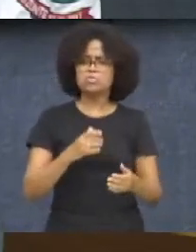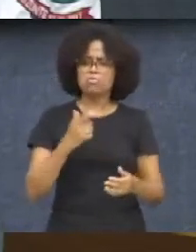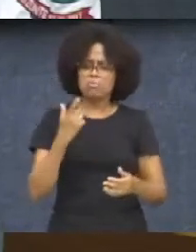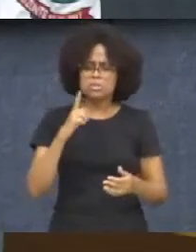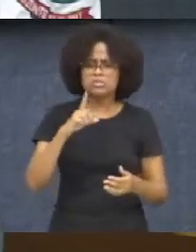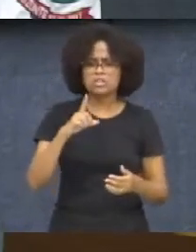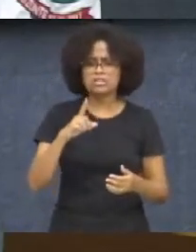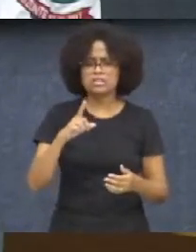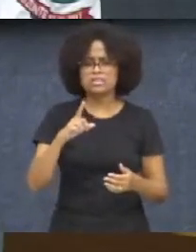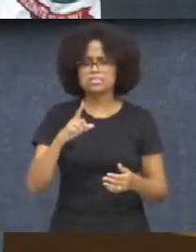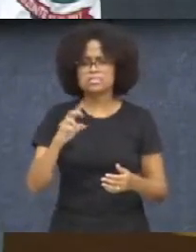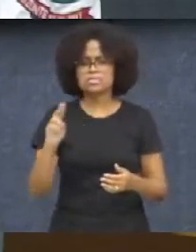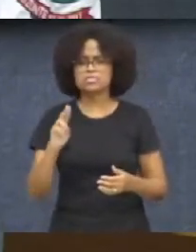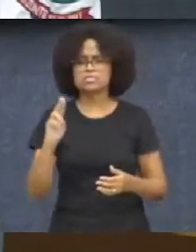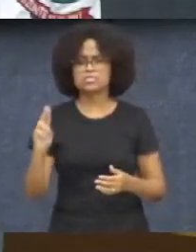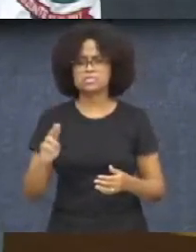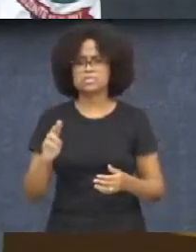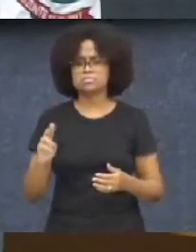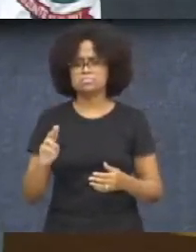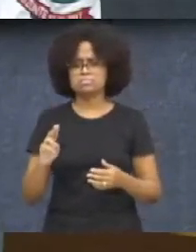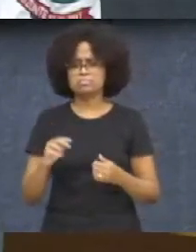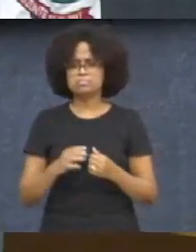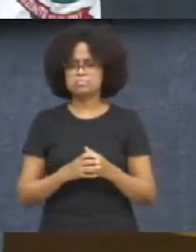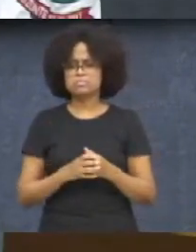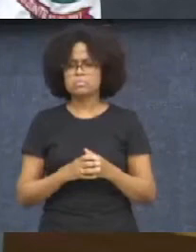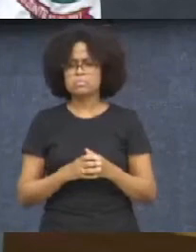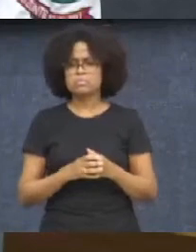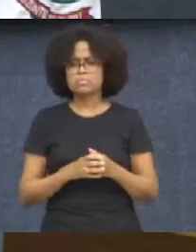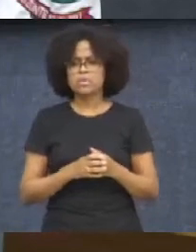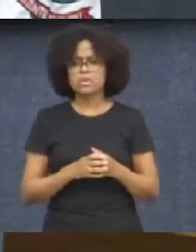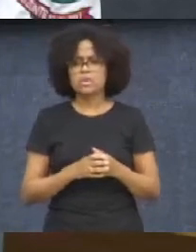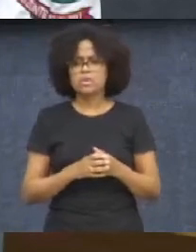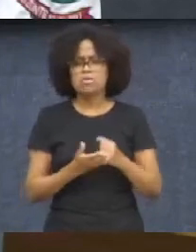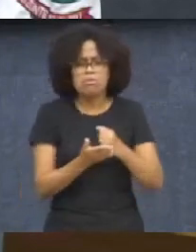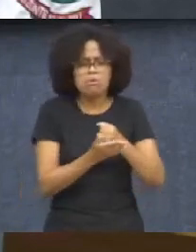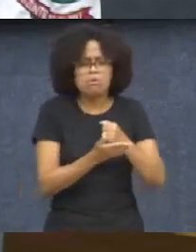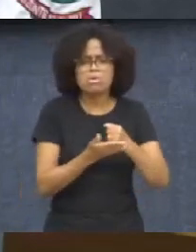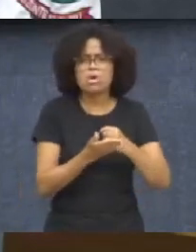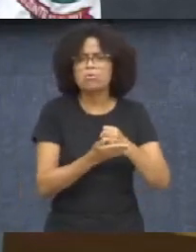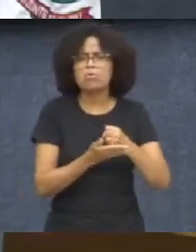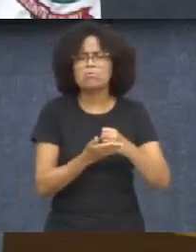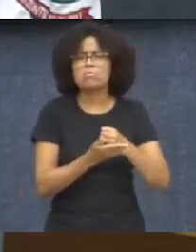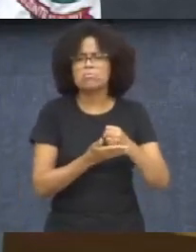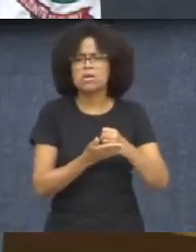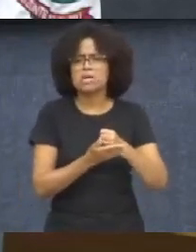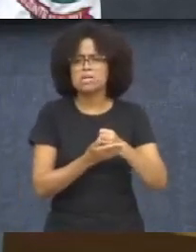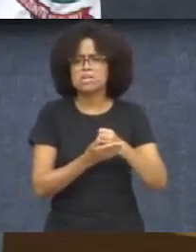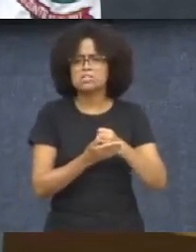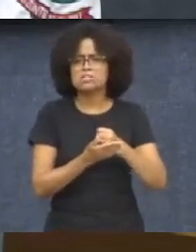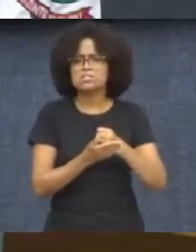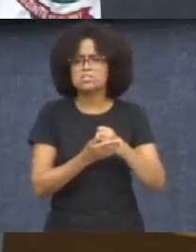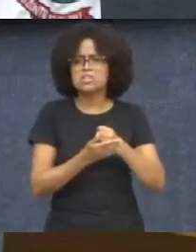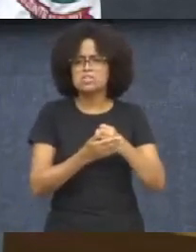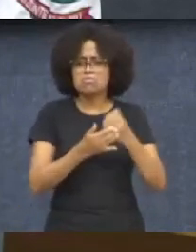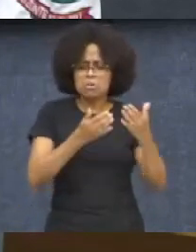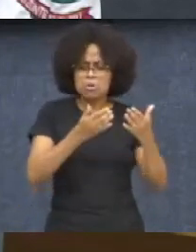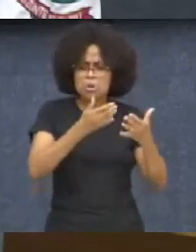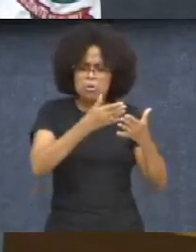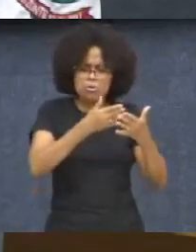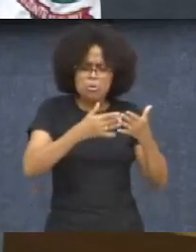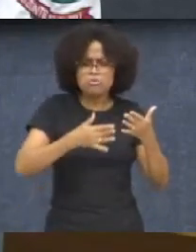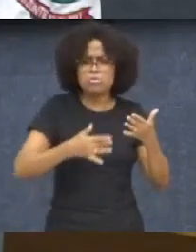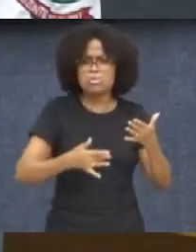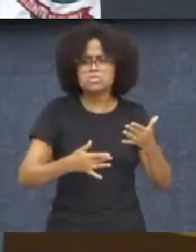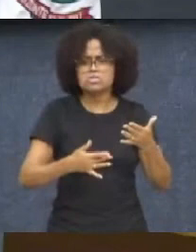otimização. Só que a grande questão é, com base em quais dados que você conseguiria fazer isso? Hoje, a gente tem pouca